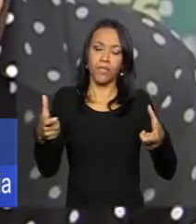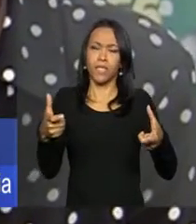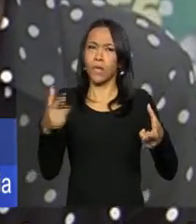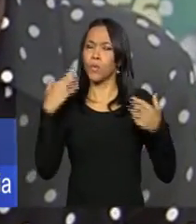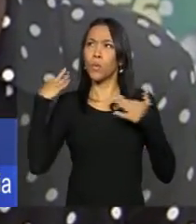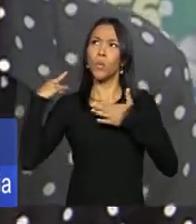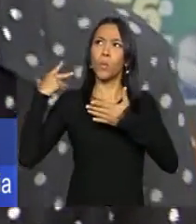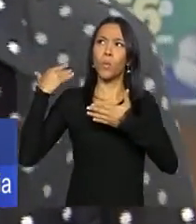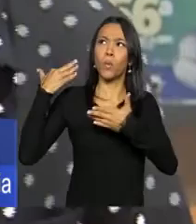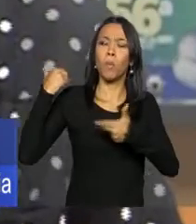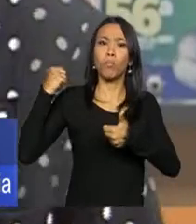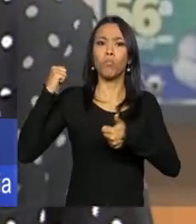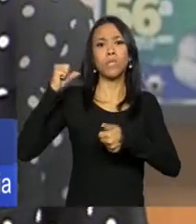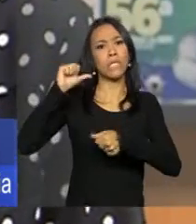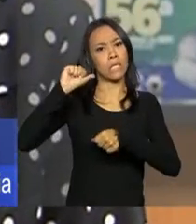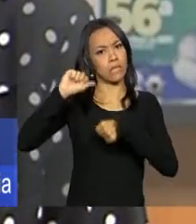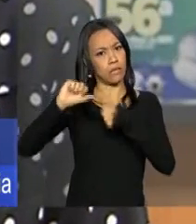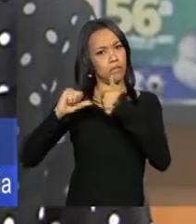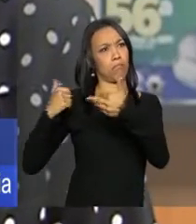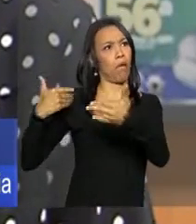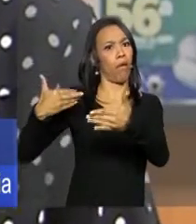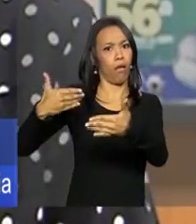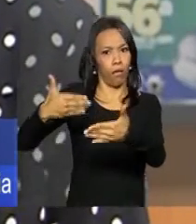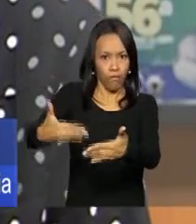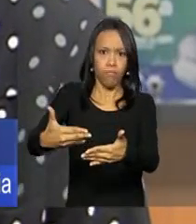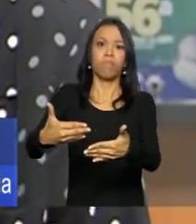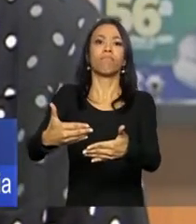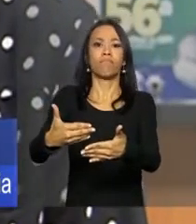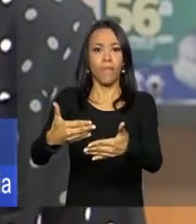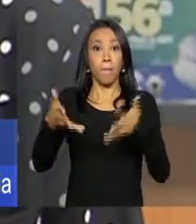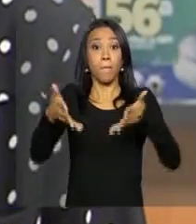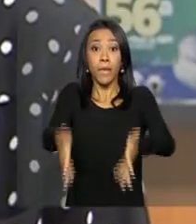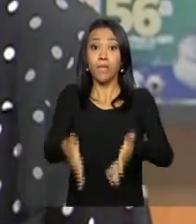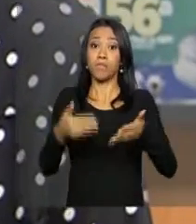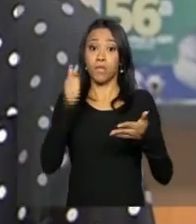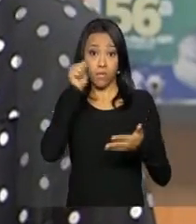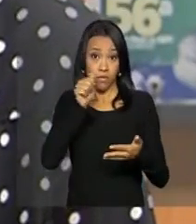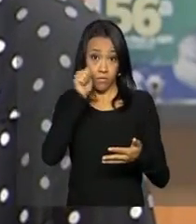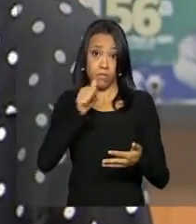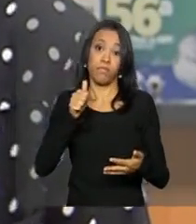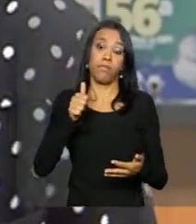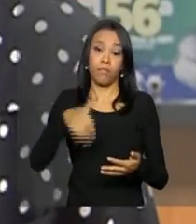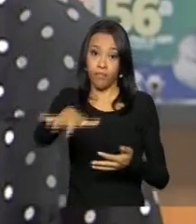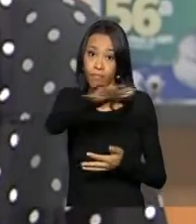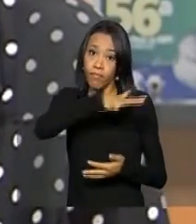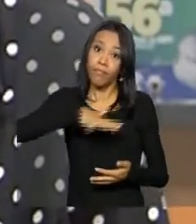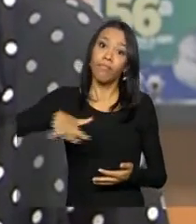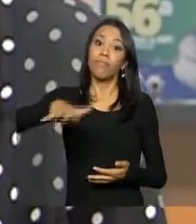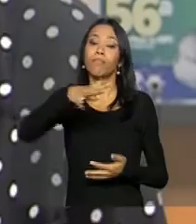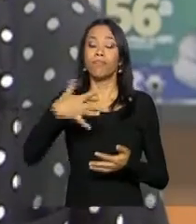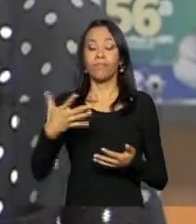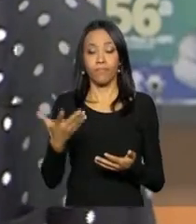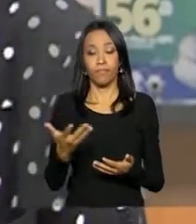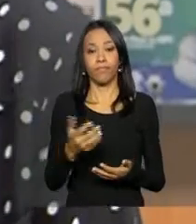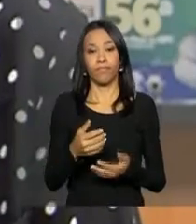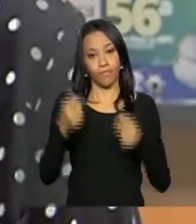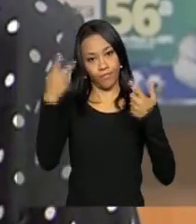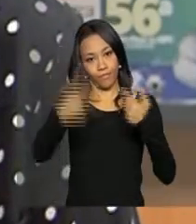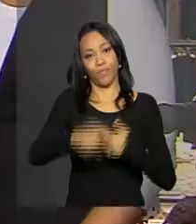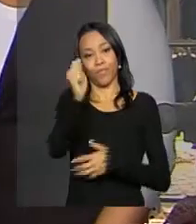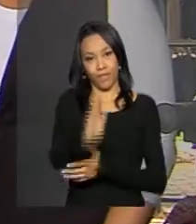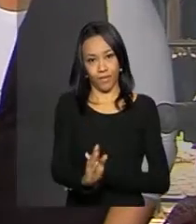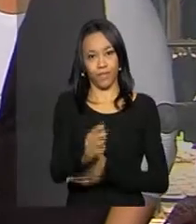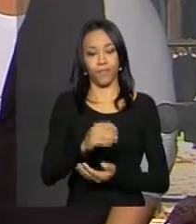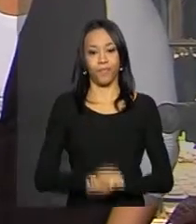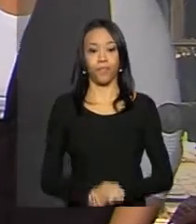mudança na participação feminina da mulher no Brasil.